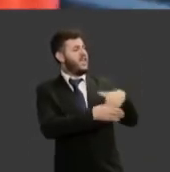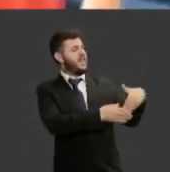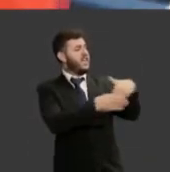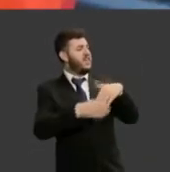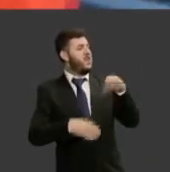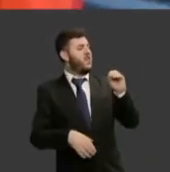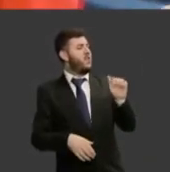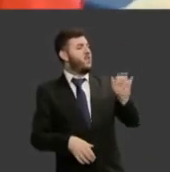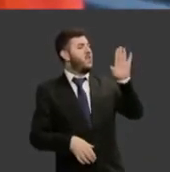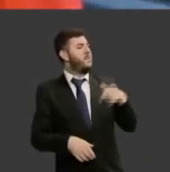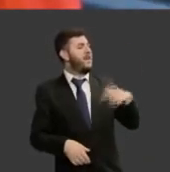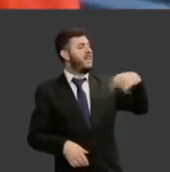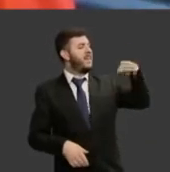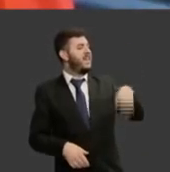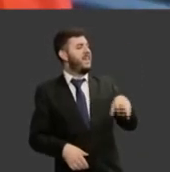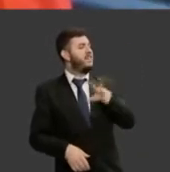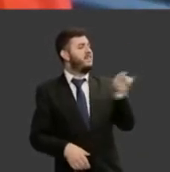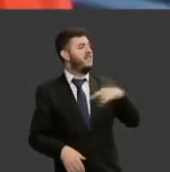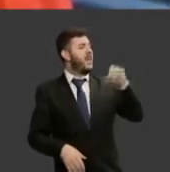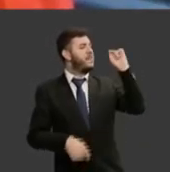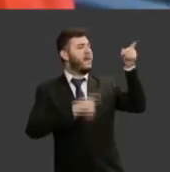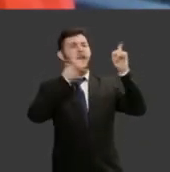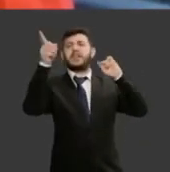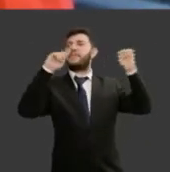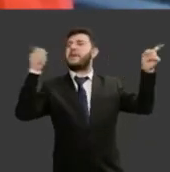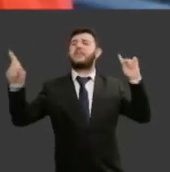quem é que vai mandar na UAB